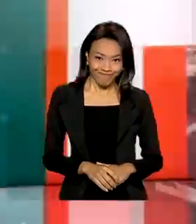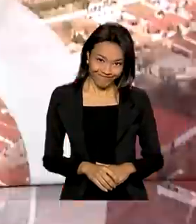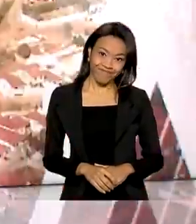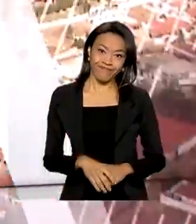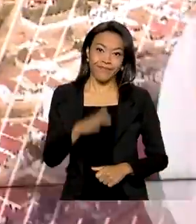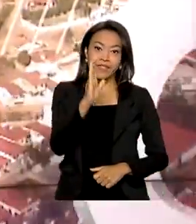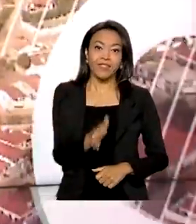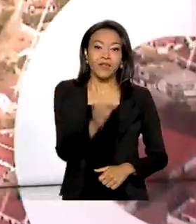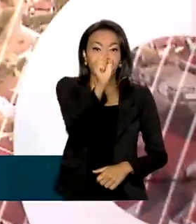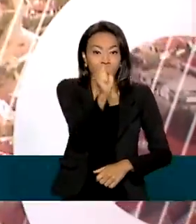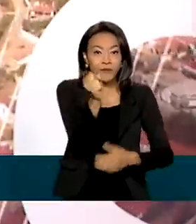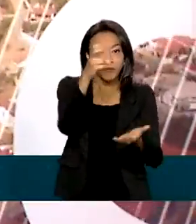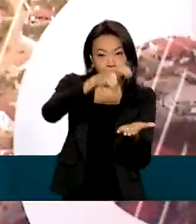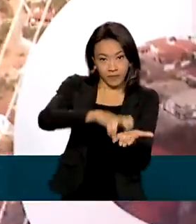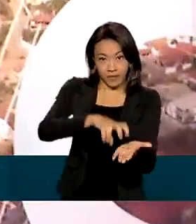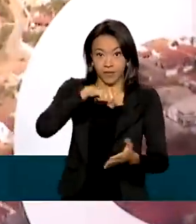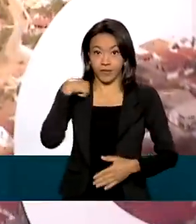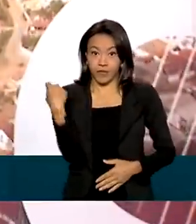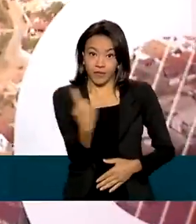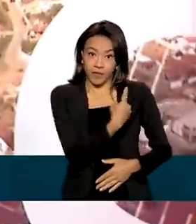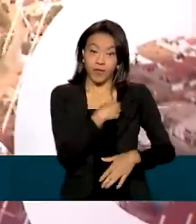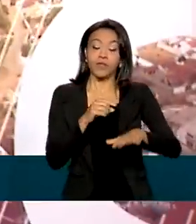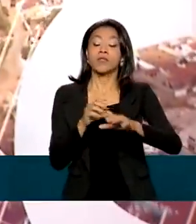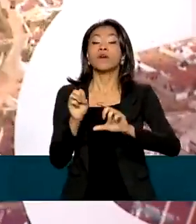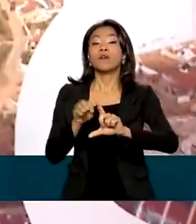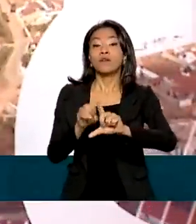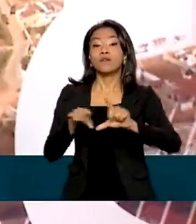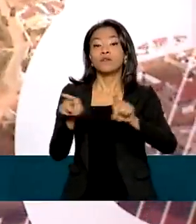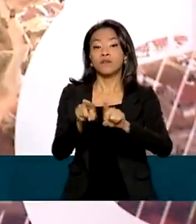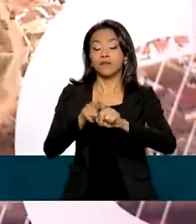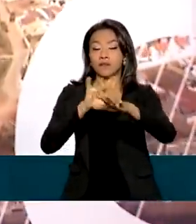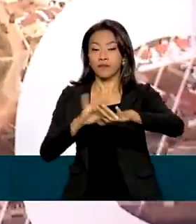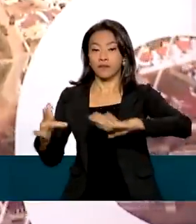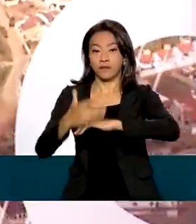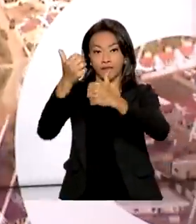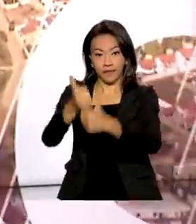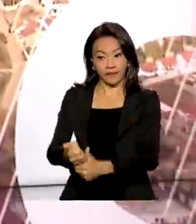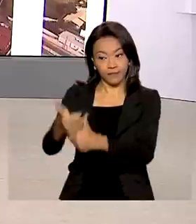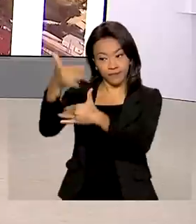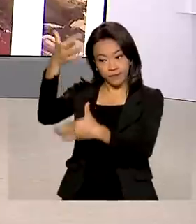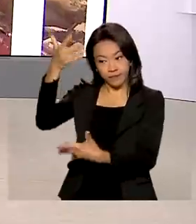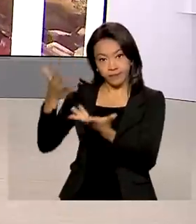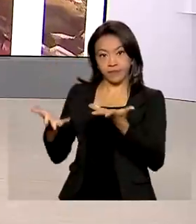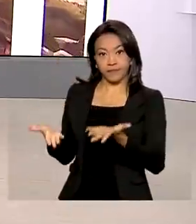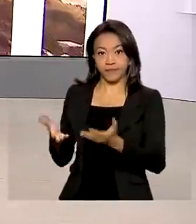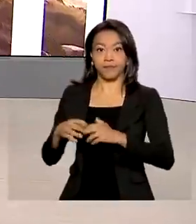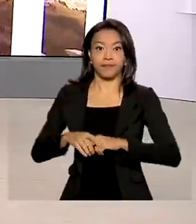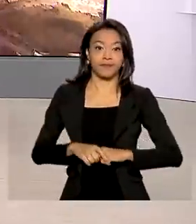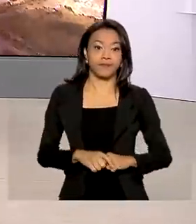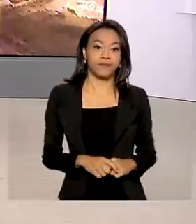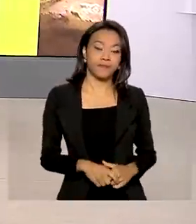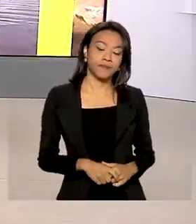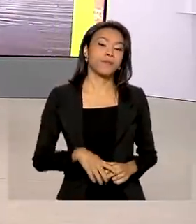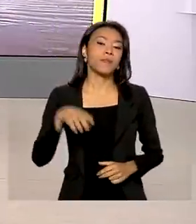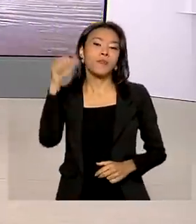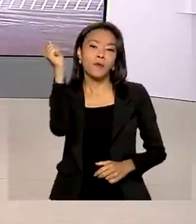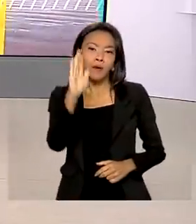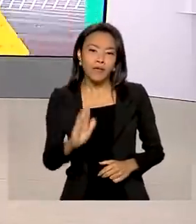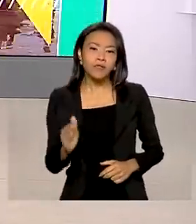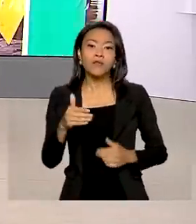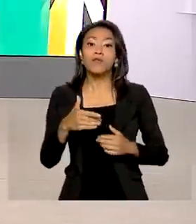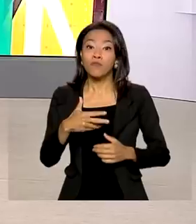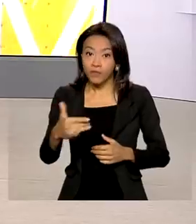Oito horas da manhã estamos ao vivo também pelas redes sociais. O Brasil vai